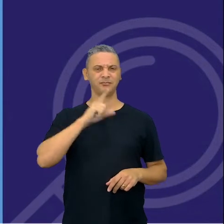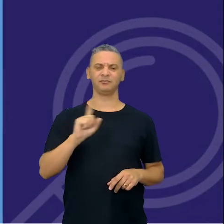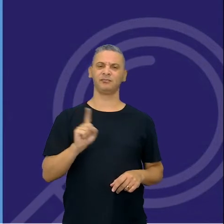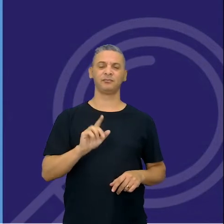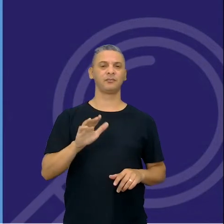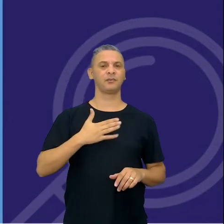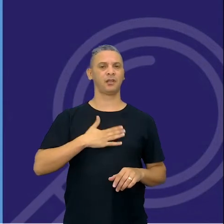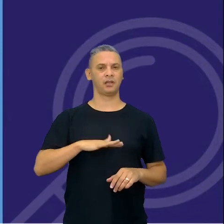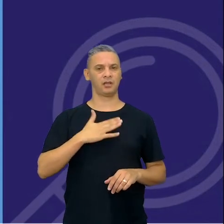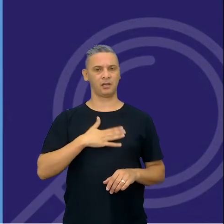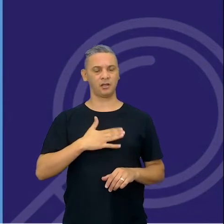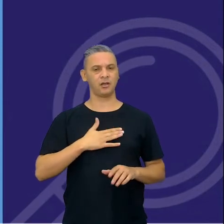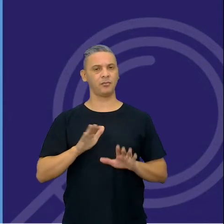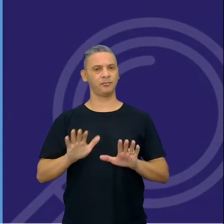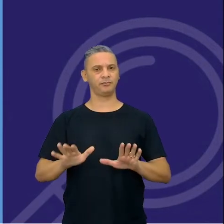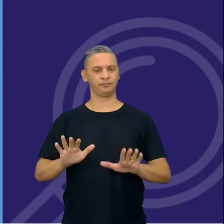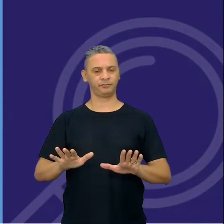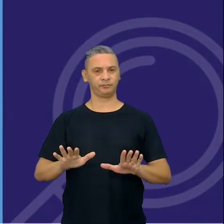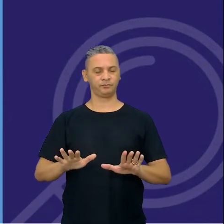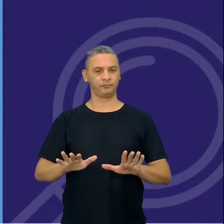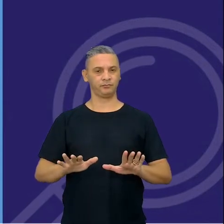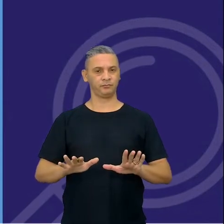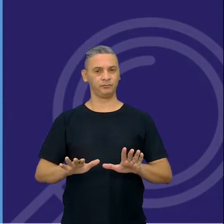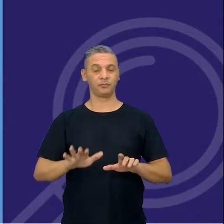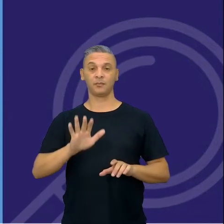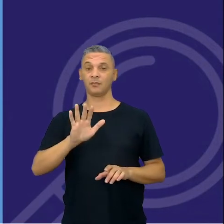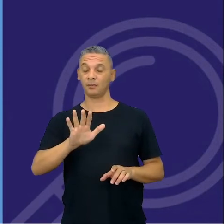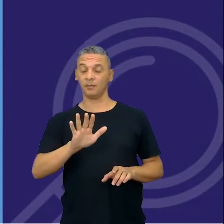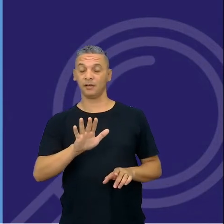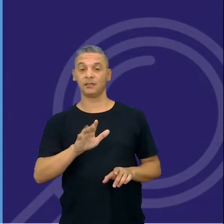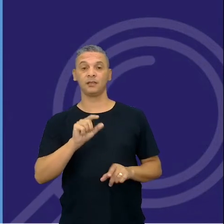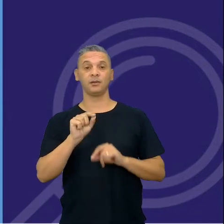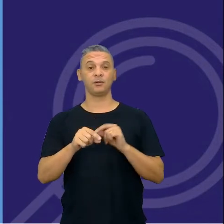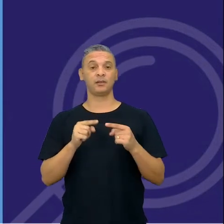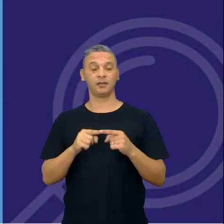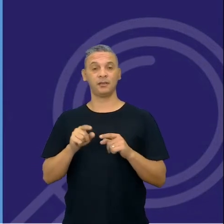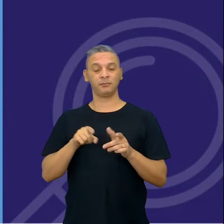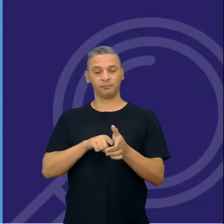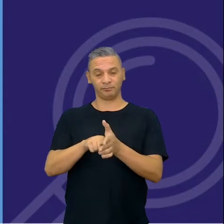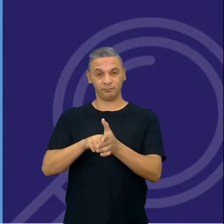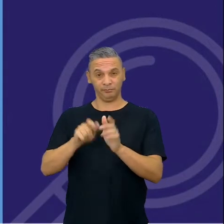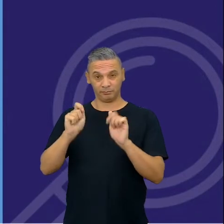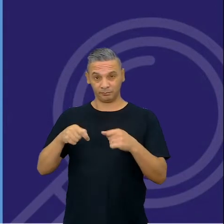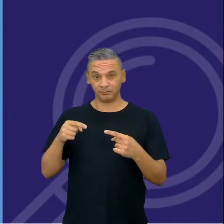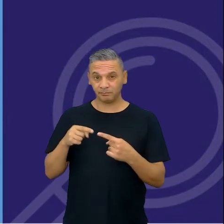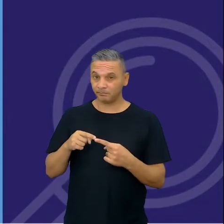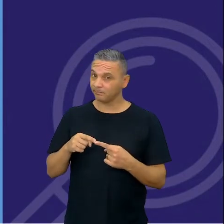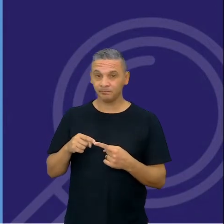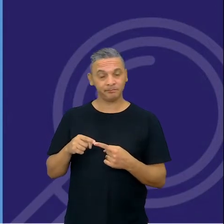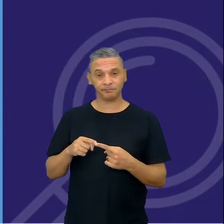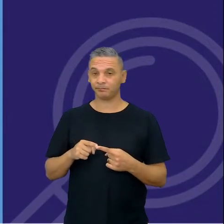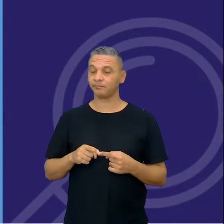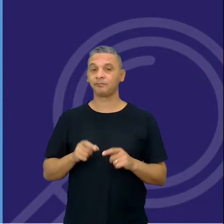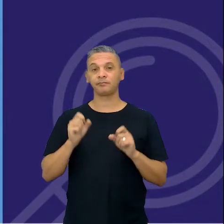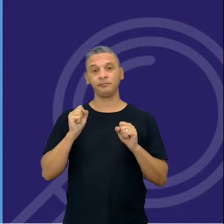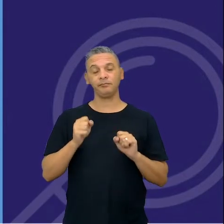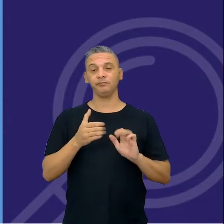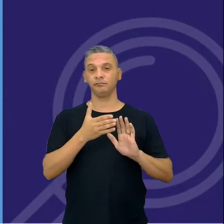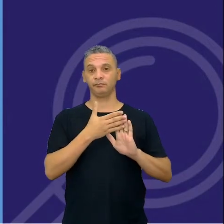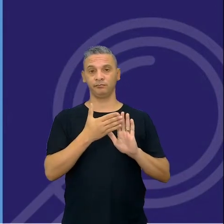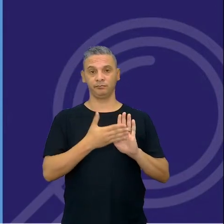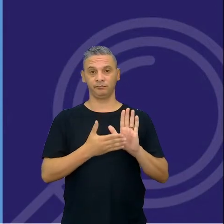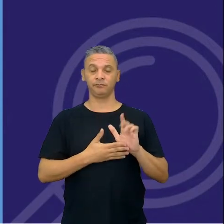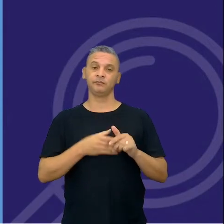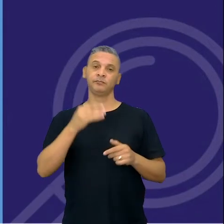calma, vamos devagar, nem só assim se faz investigação científica, eu posso propor um